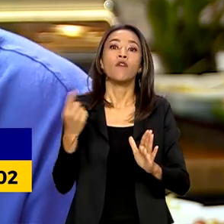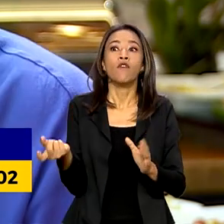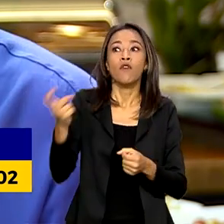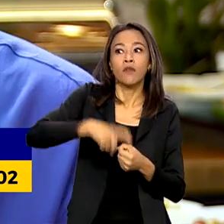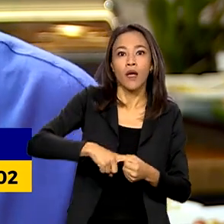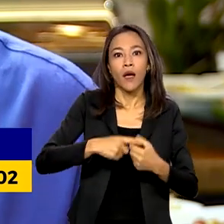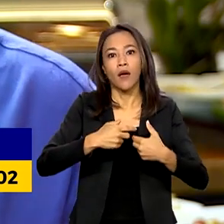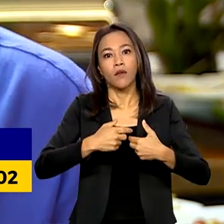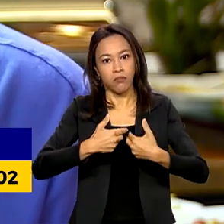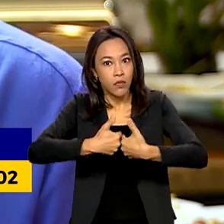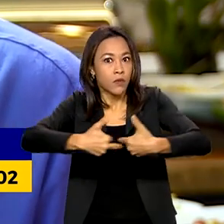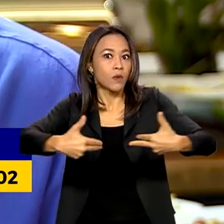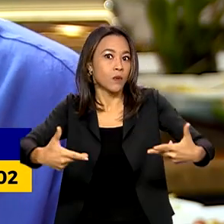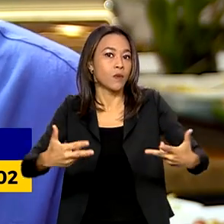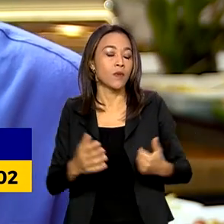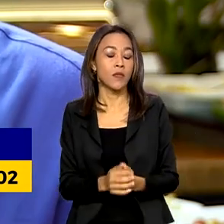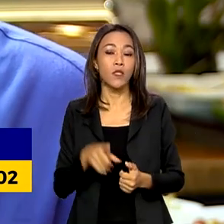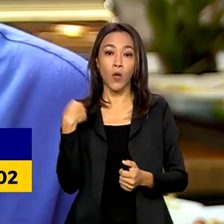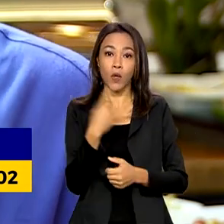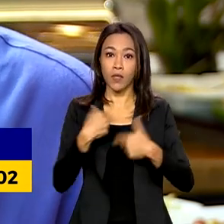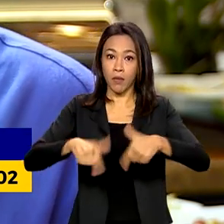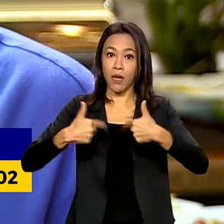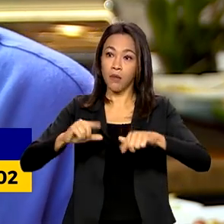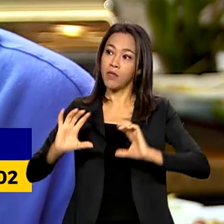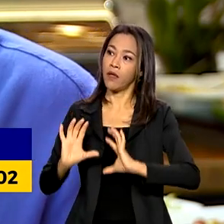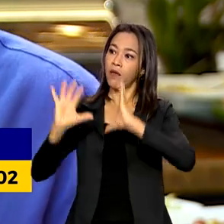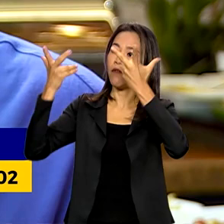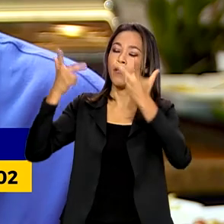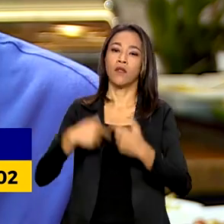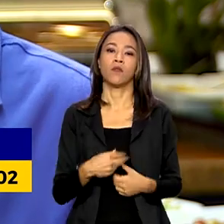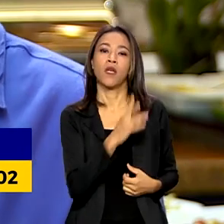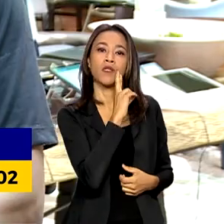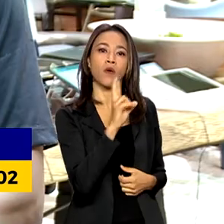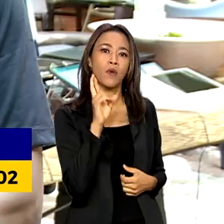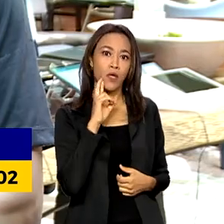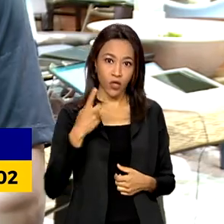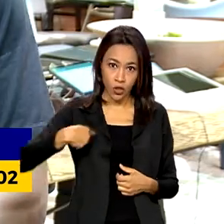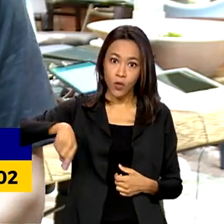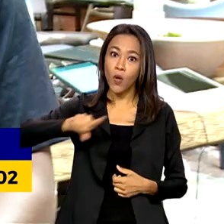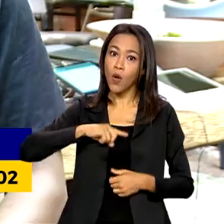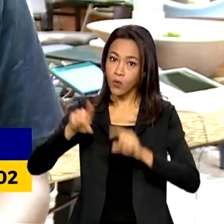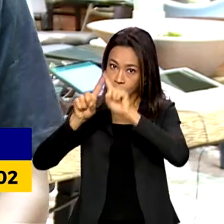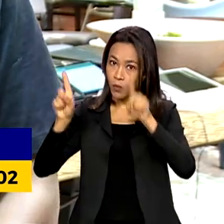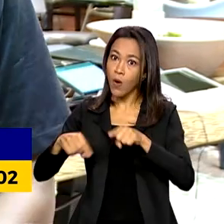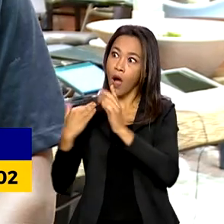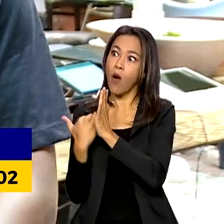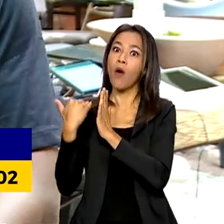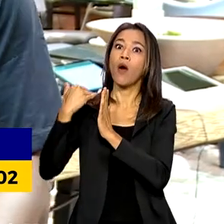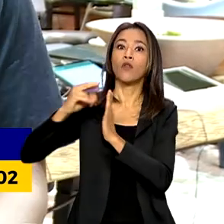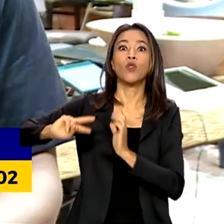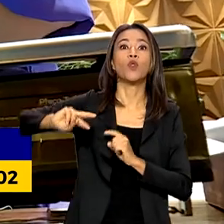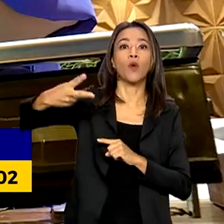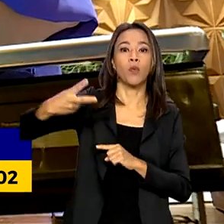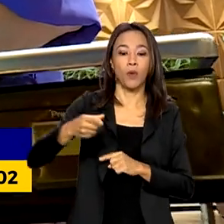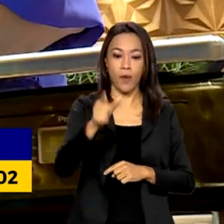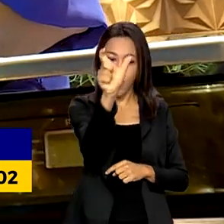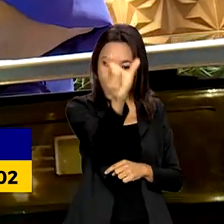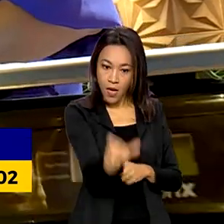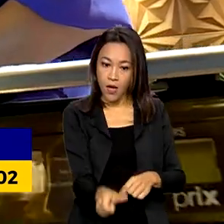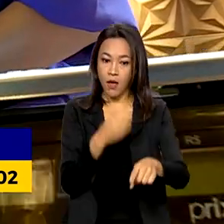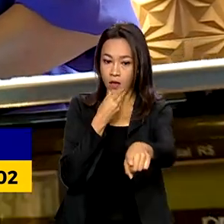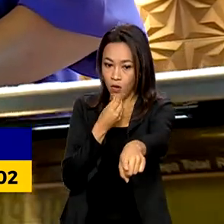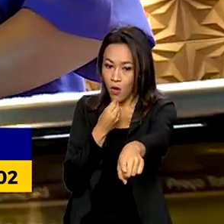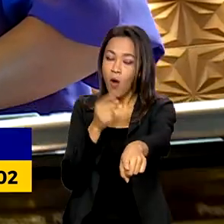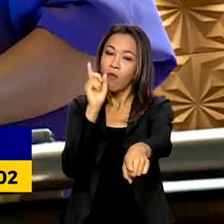restaurante e eventos, então o nosso quadro de funcionários mais do que dobrou. O administrador Gabriel Júnior foi um dos